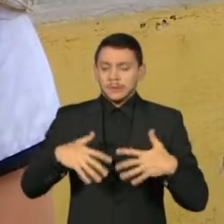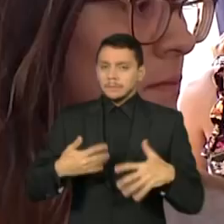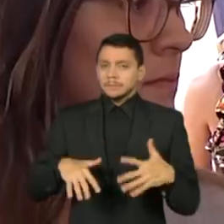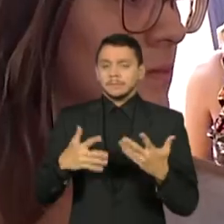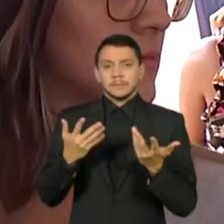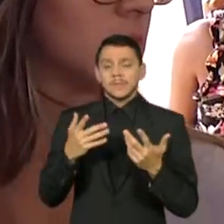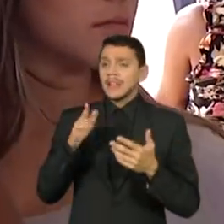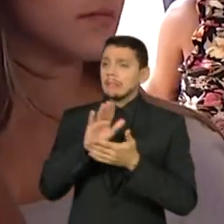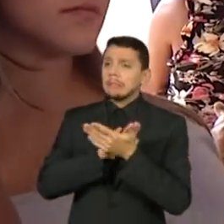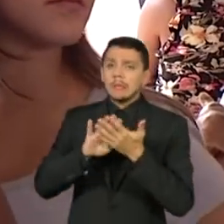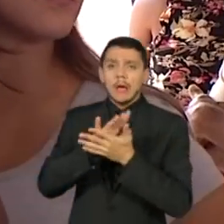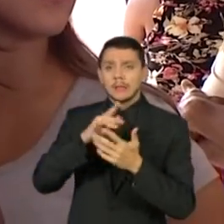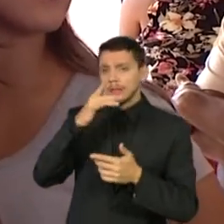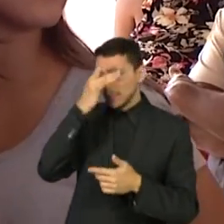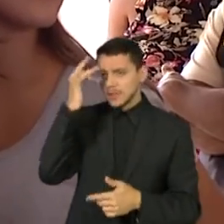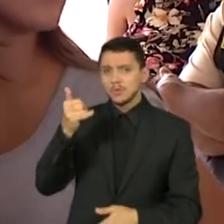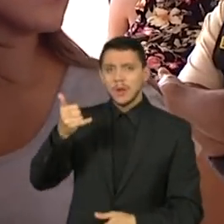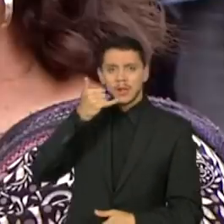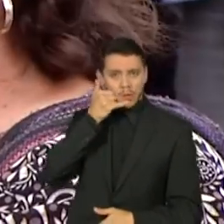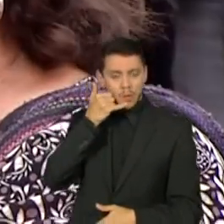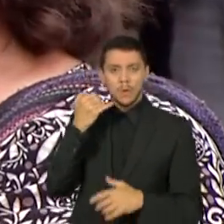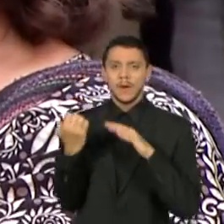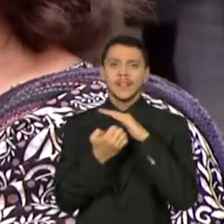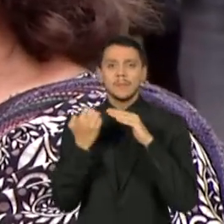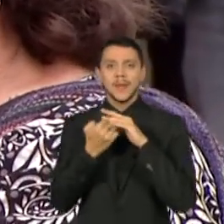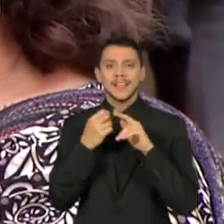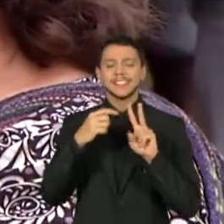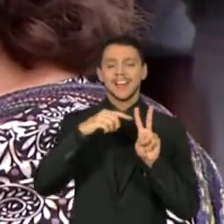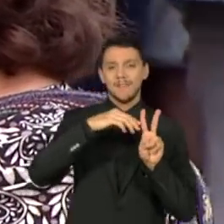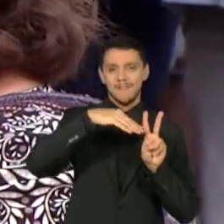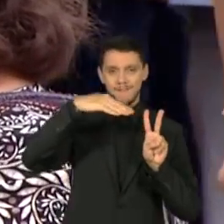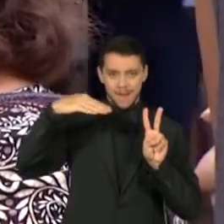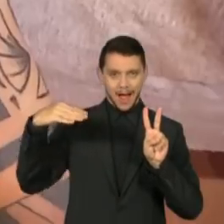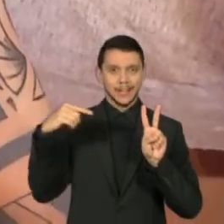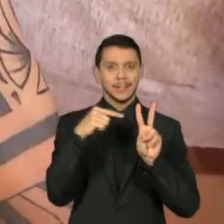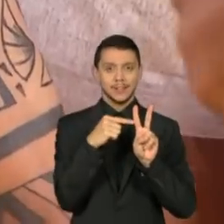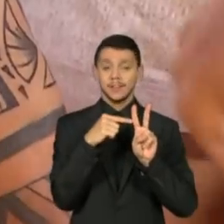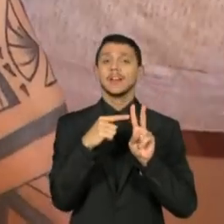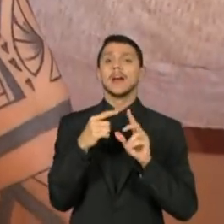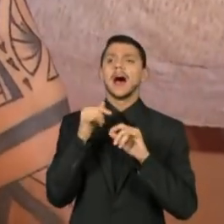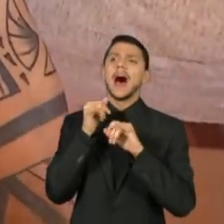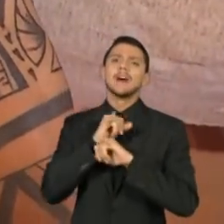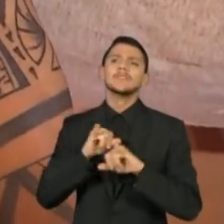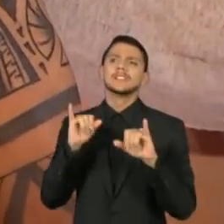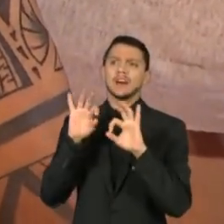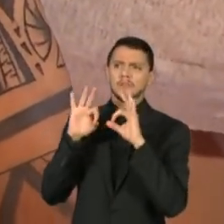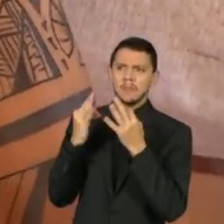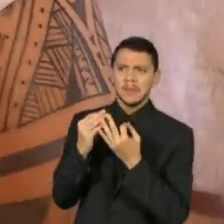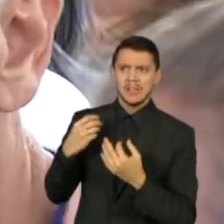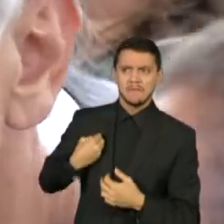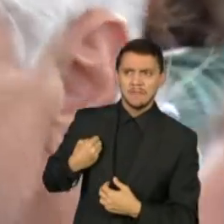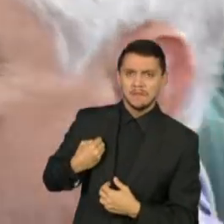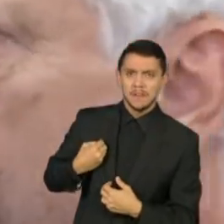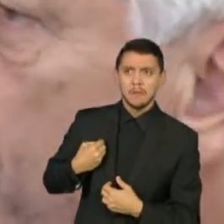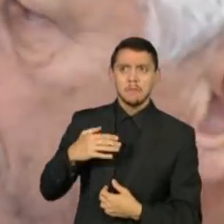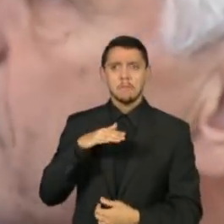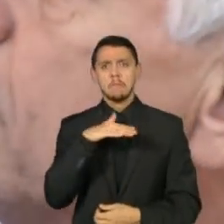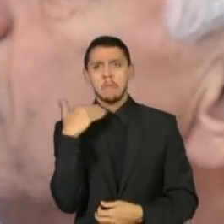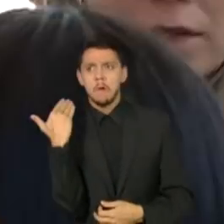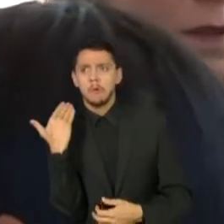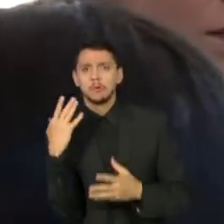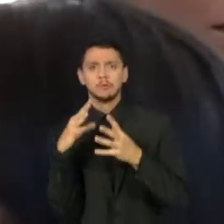um telefonema da empresa Vale para informar se o nosso familiar estava vivo ou se estava morto, se estava